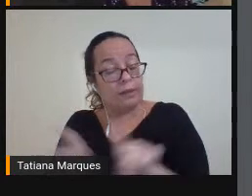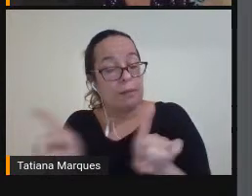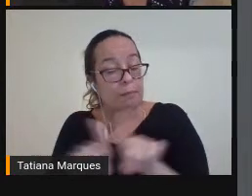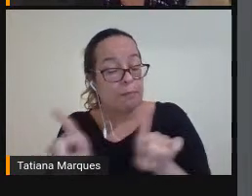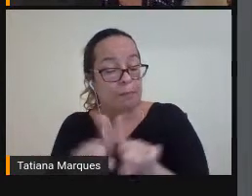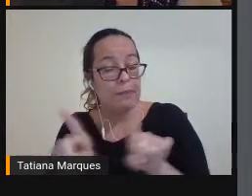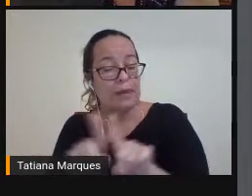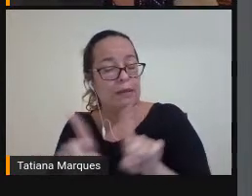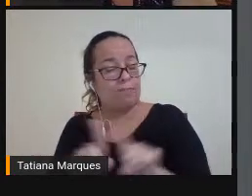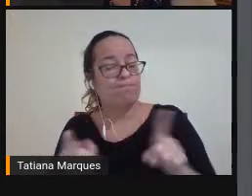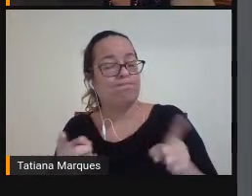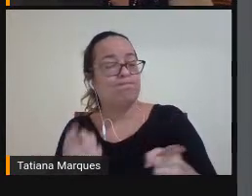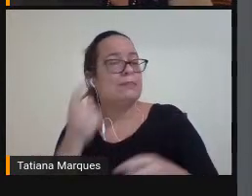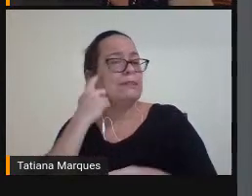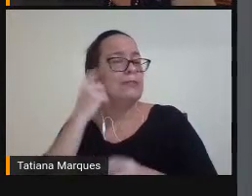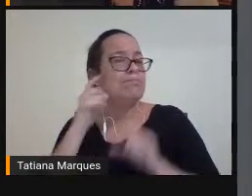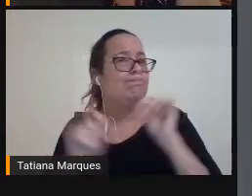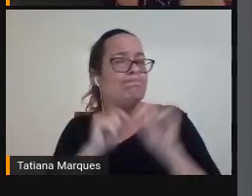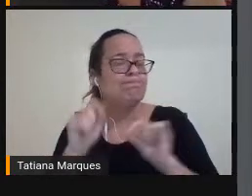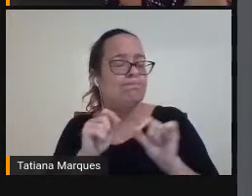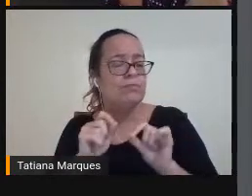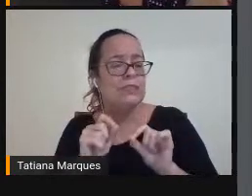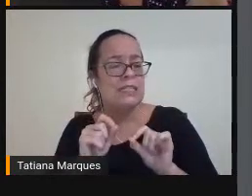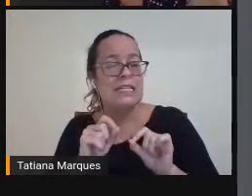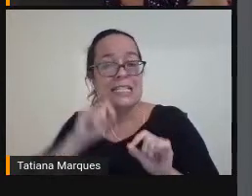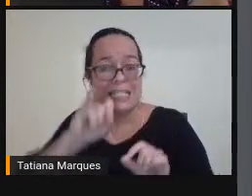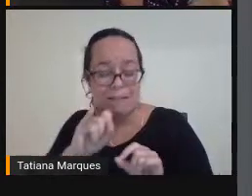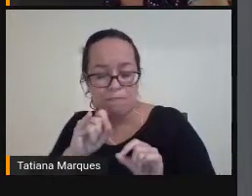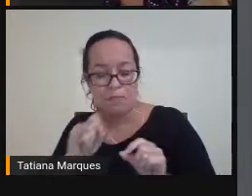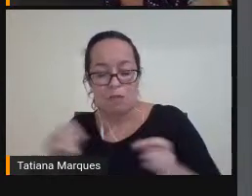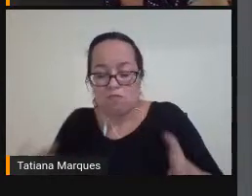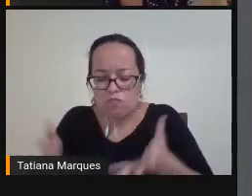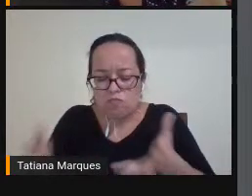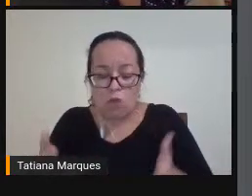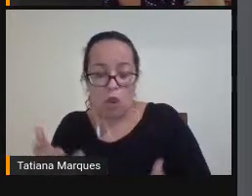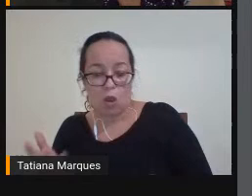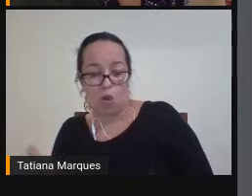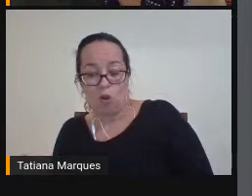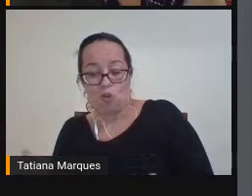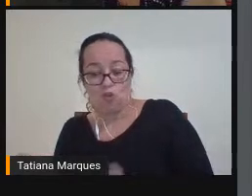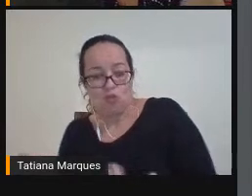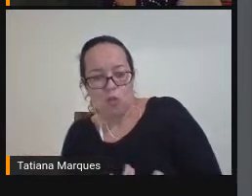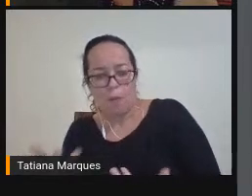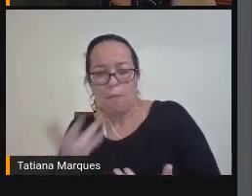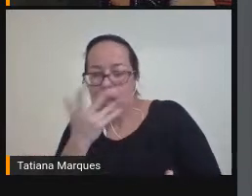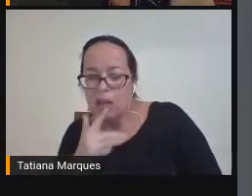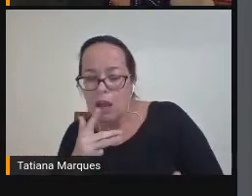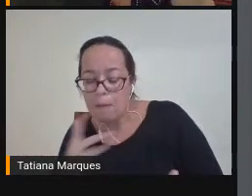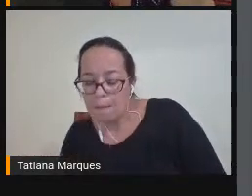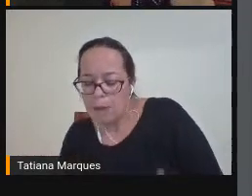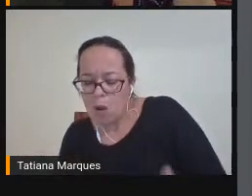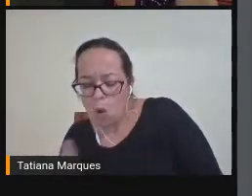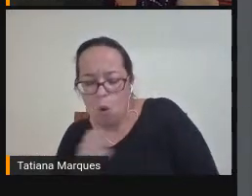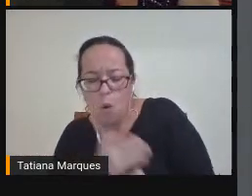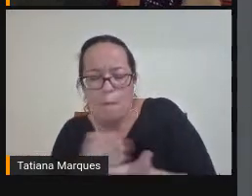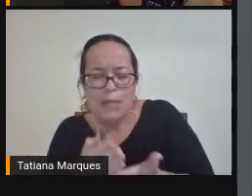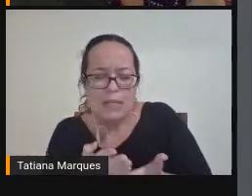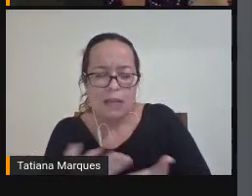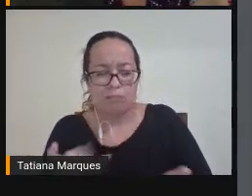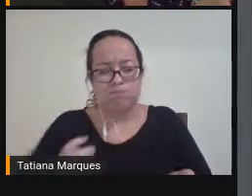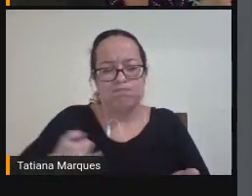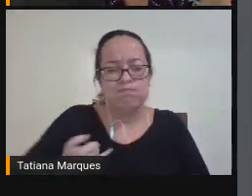clareza De que Quanto mais cedo A gente Começa Esse trabalho Mais A gente